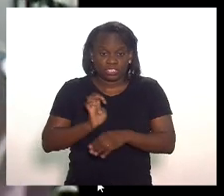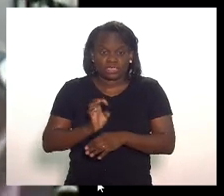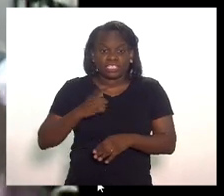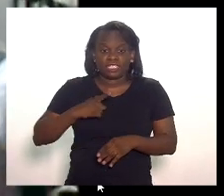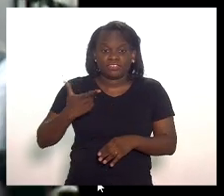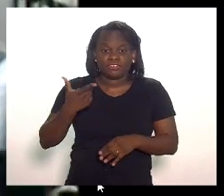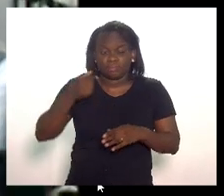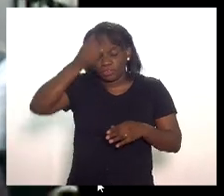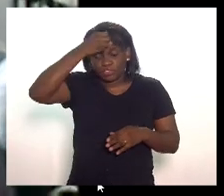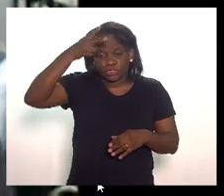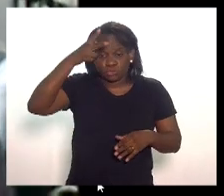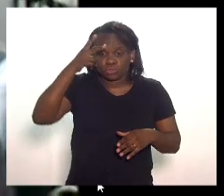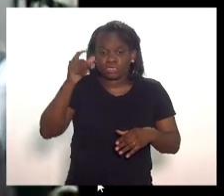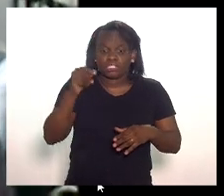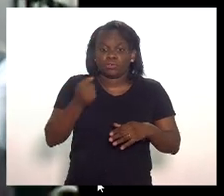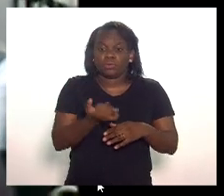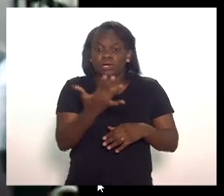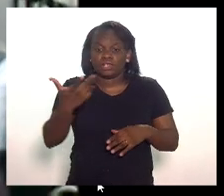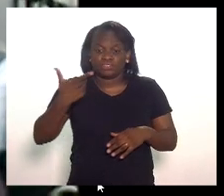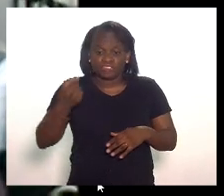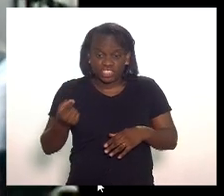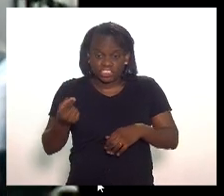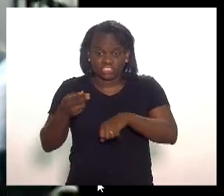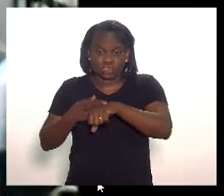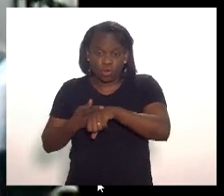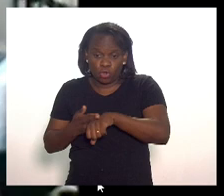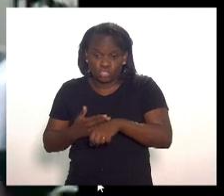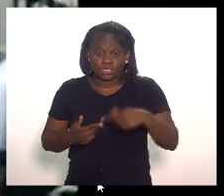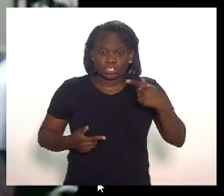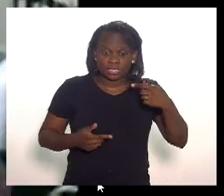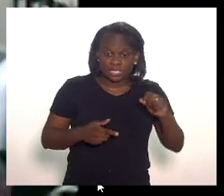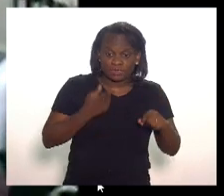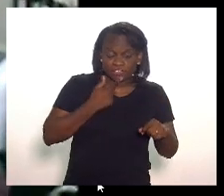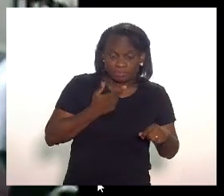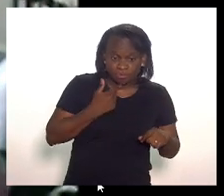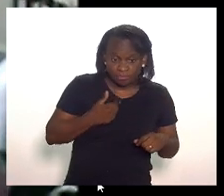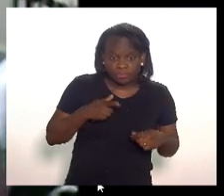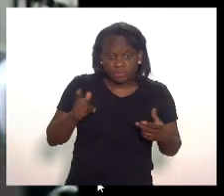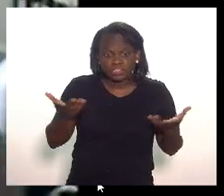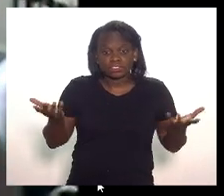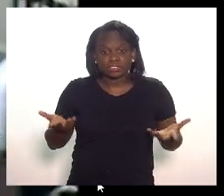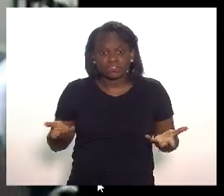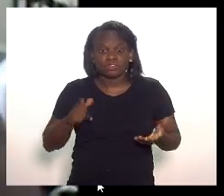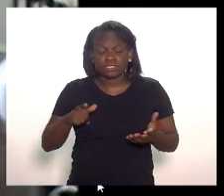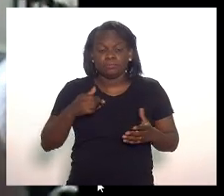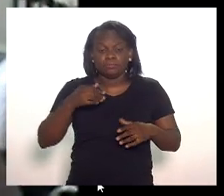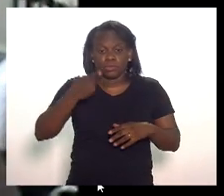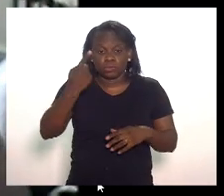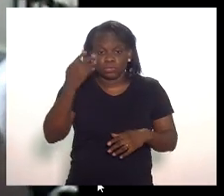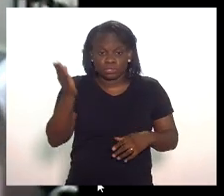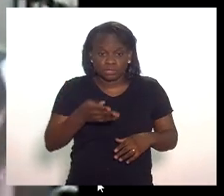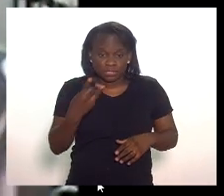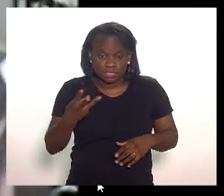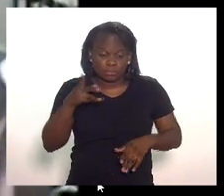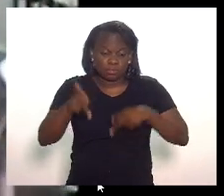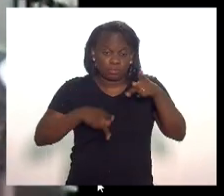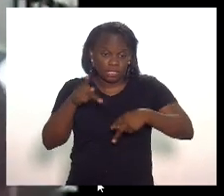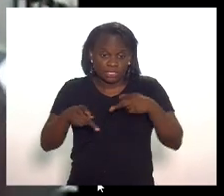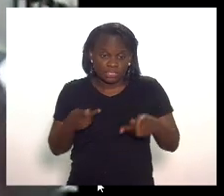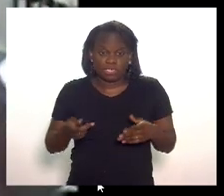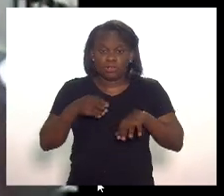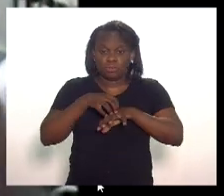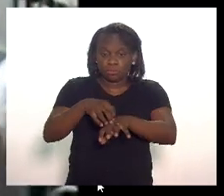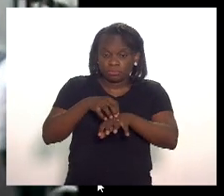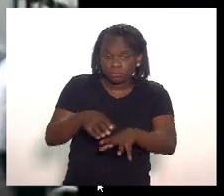de 20 municípios em bandeira roxa 70 em bandeira vermelha é você na prática colocar um terço da população em movimento em transporte